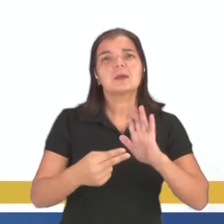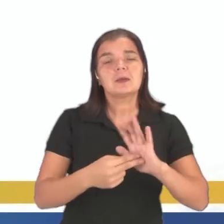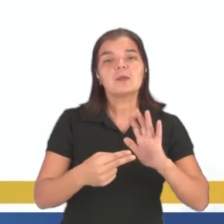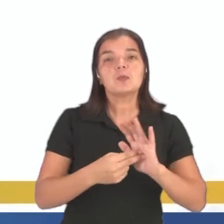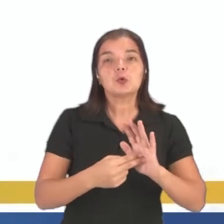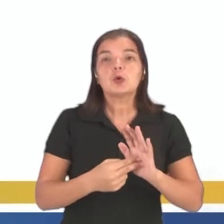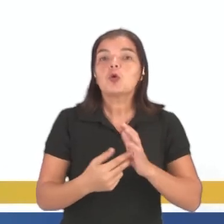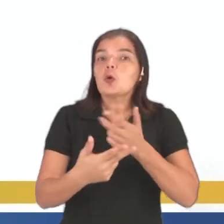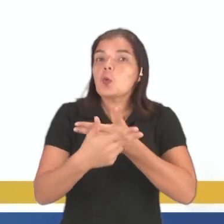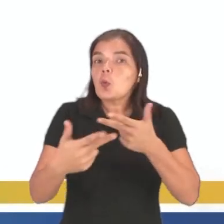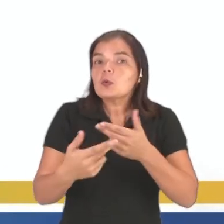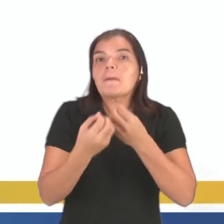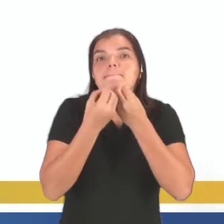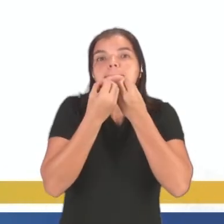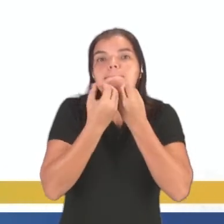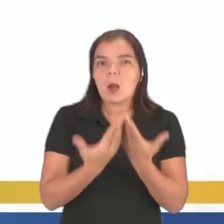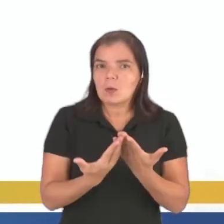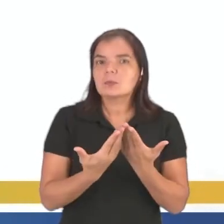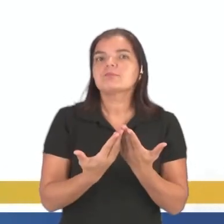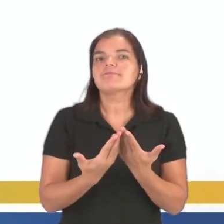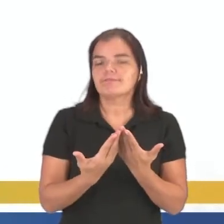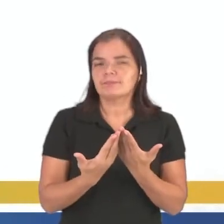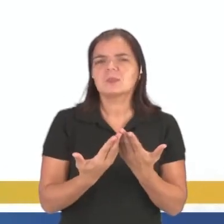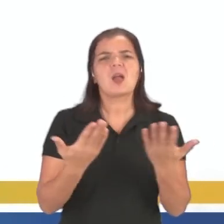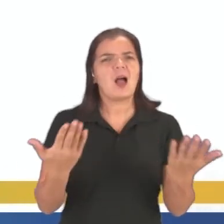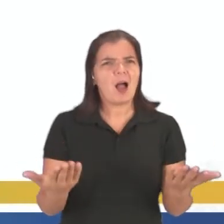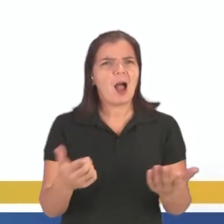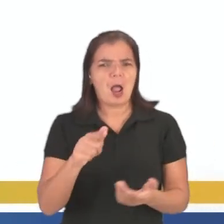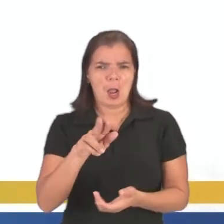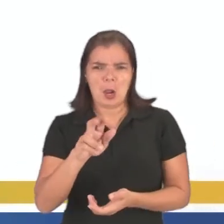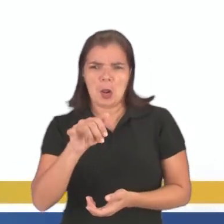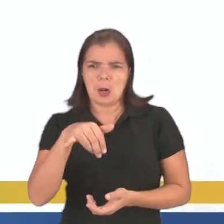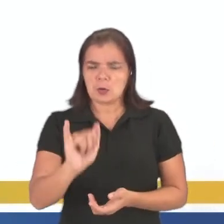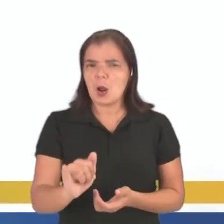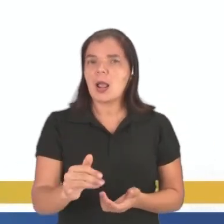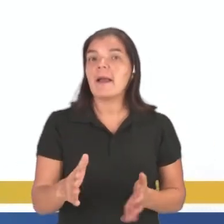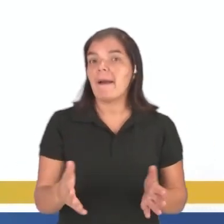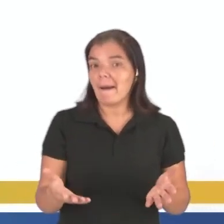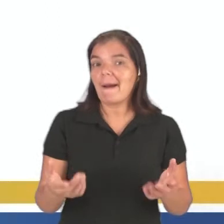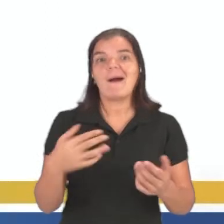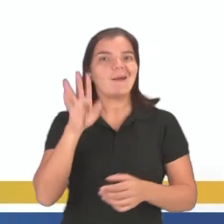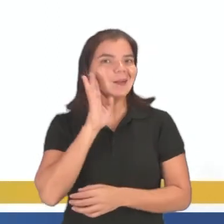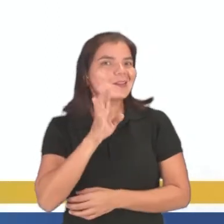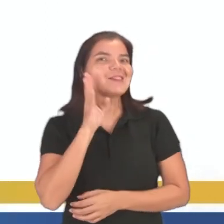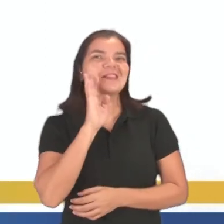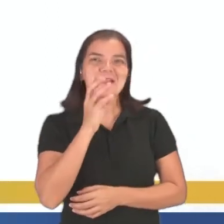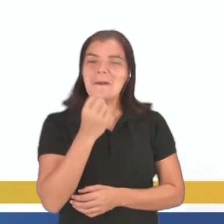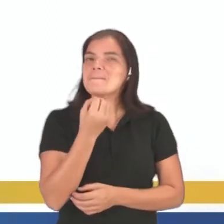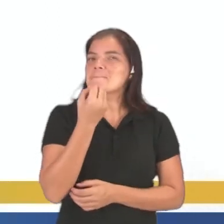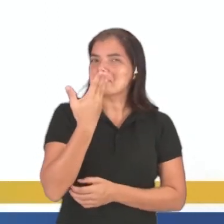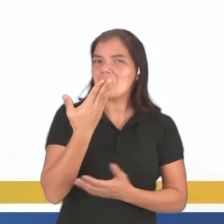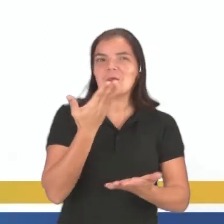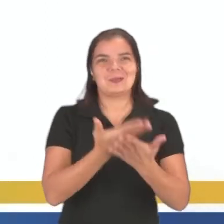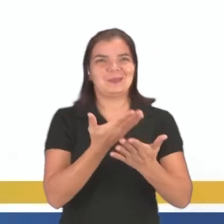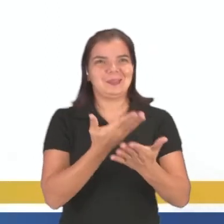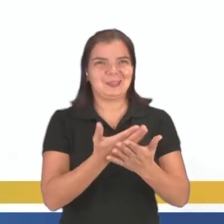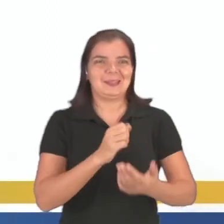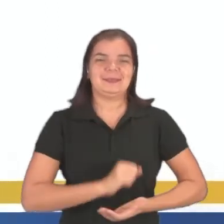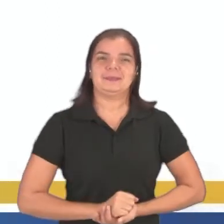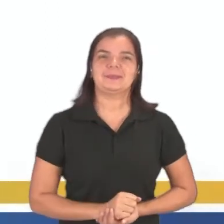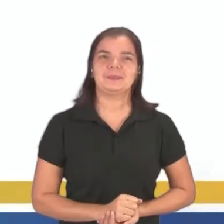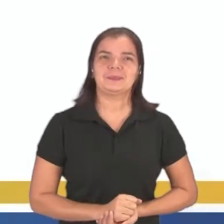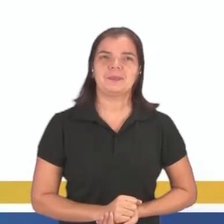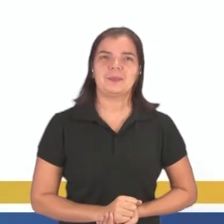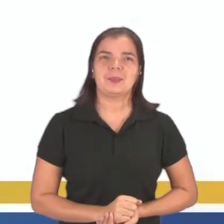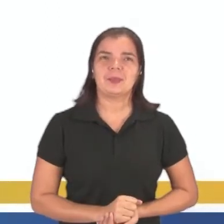que é algo muito bom. Certo? Ah, que güey estando nas classes. Quer dizer, ah, que legal, que boas estão as aulas. Certo?